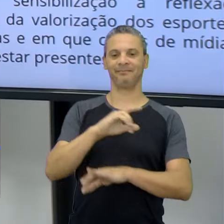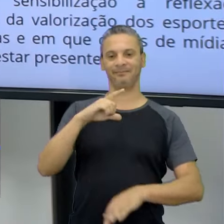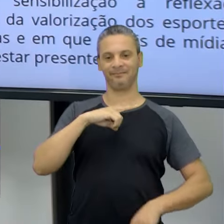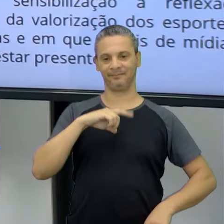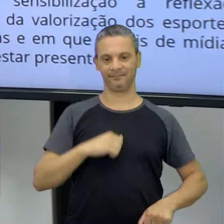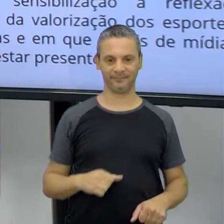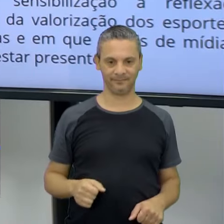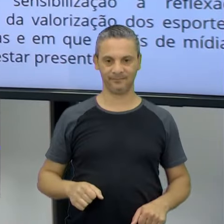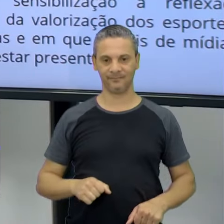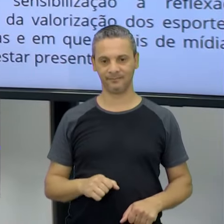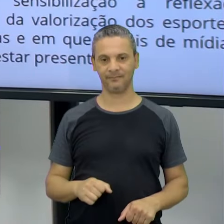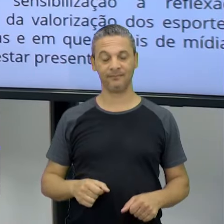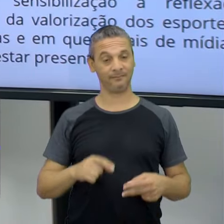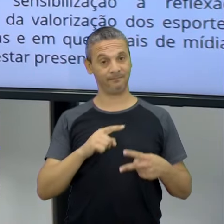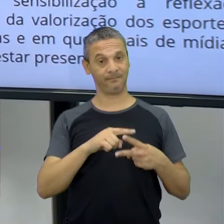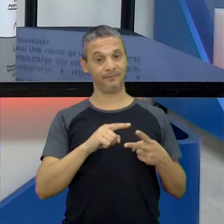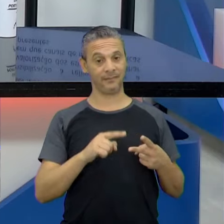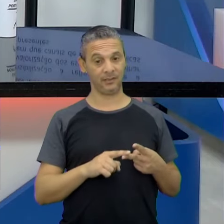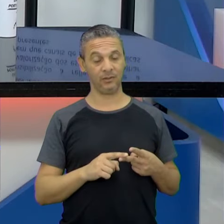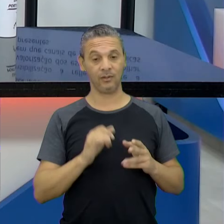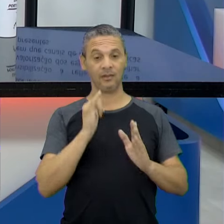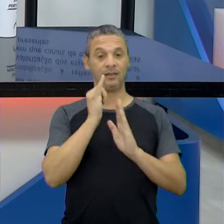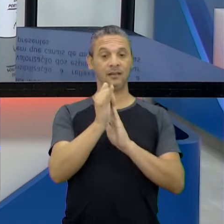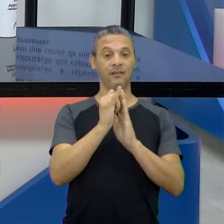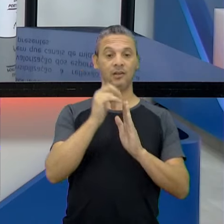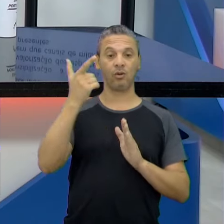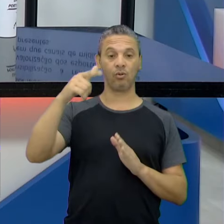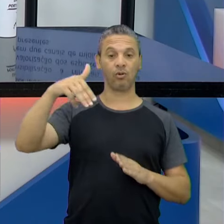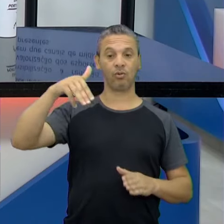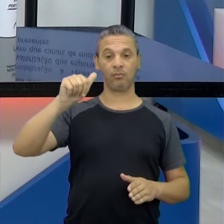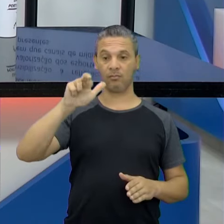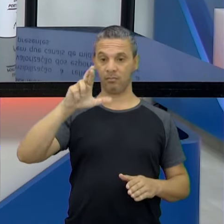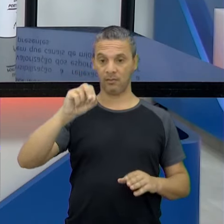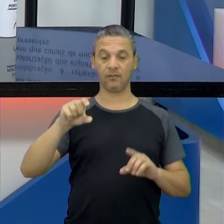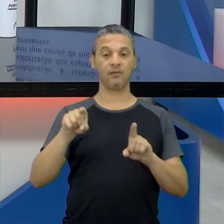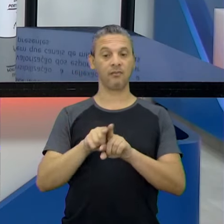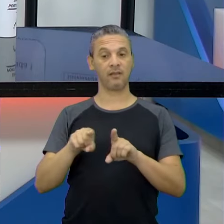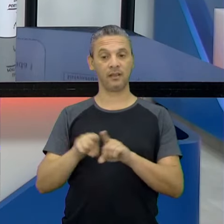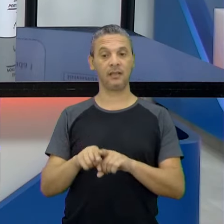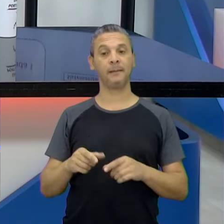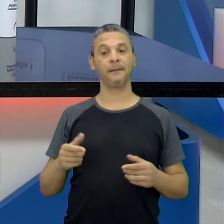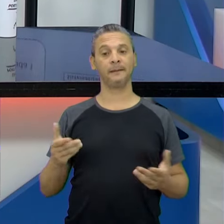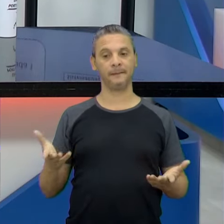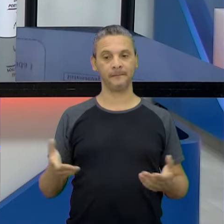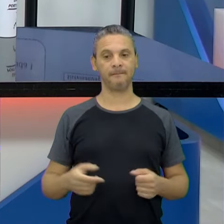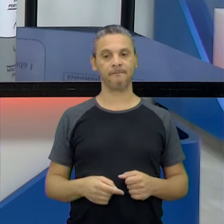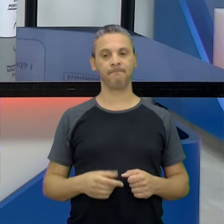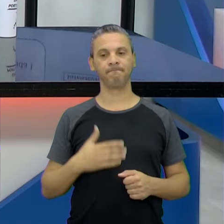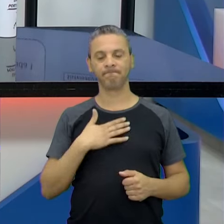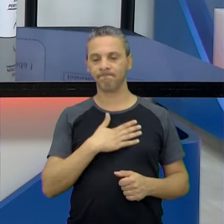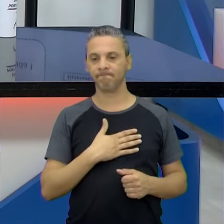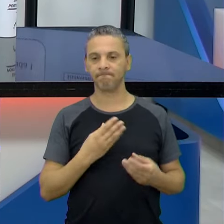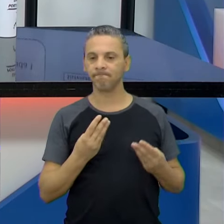crônicas, né? Duas crônicas, porque tem também do outro Mauro. Ele também escreveu. E a crônica dele, deliciosa, que tem uma